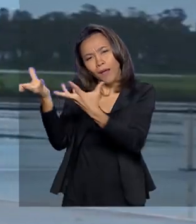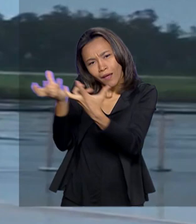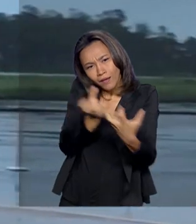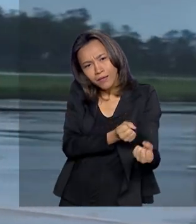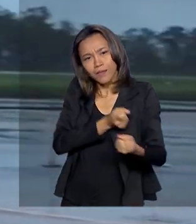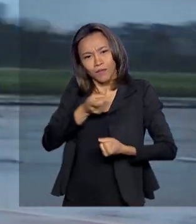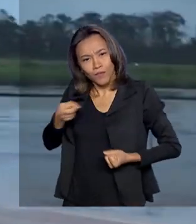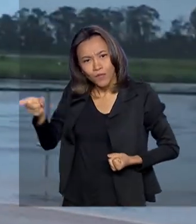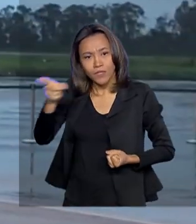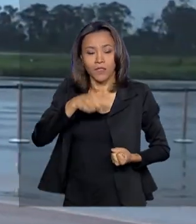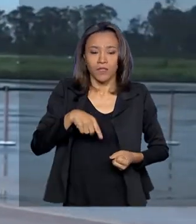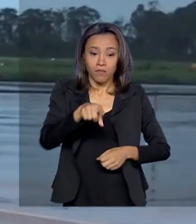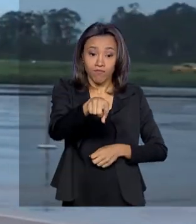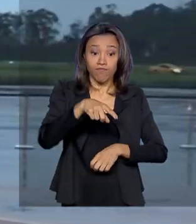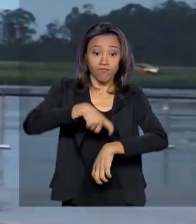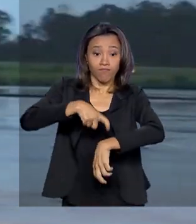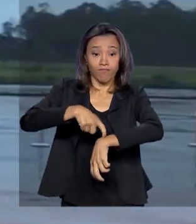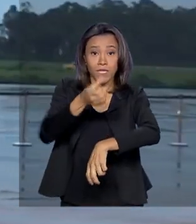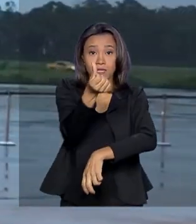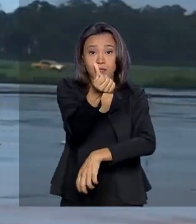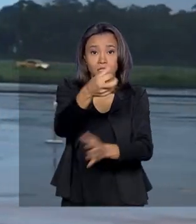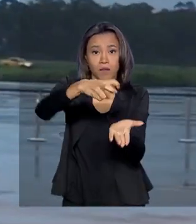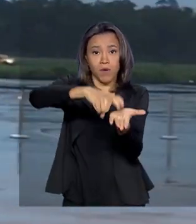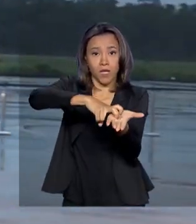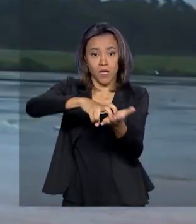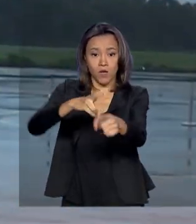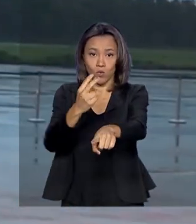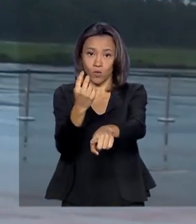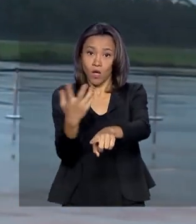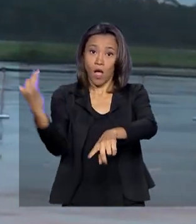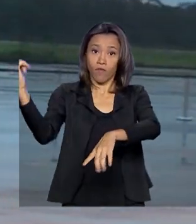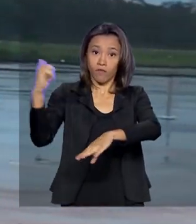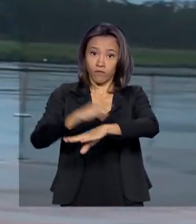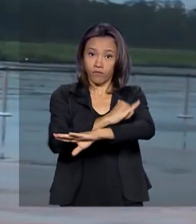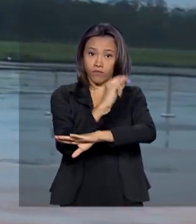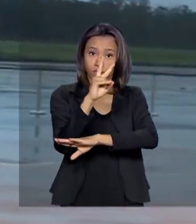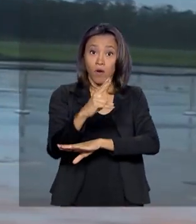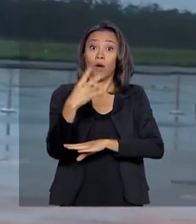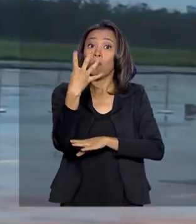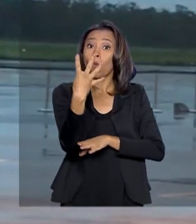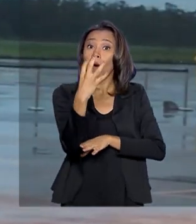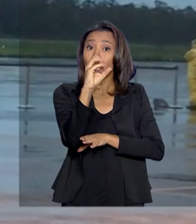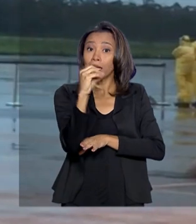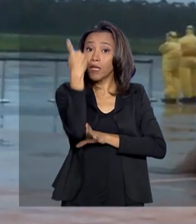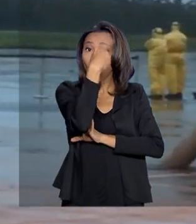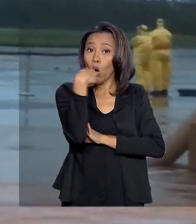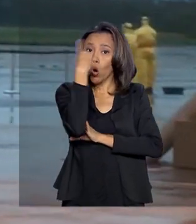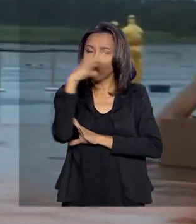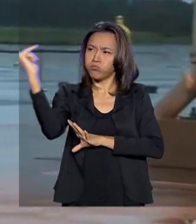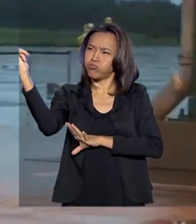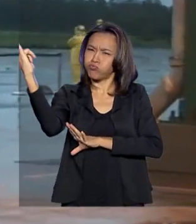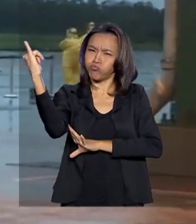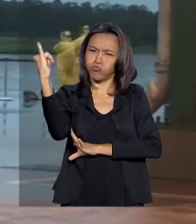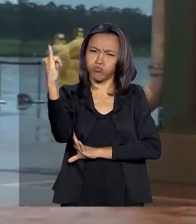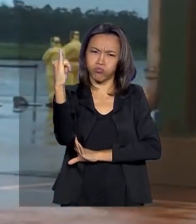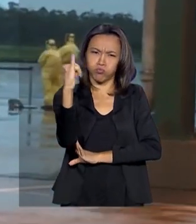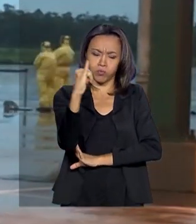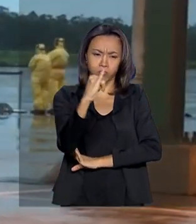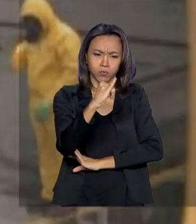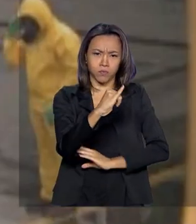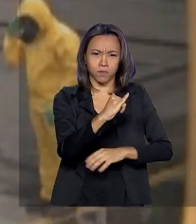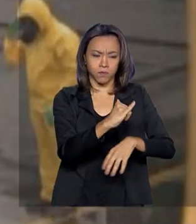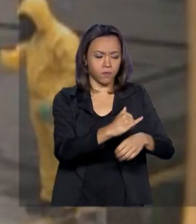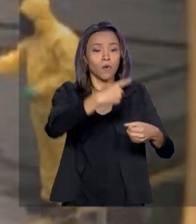-los. Eram seis horas da manhã quando os aviões da FAB, após 40 horas de voo, pousaram na base aérea de Anápolis, em